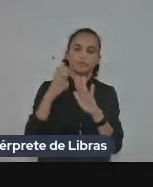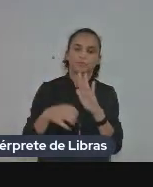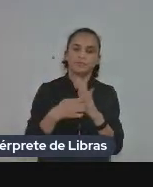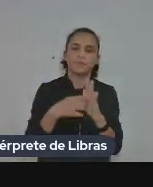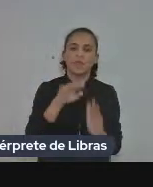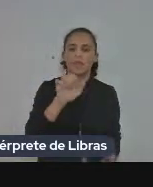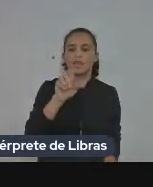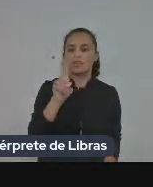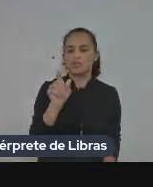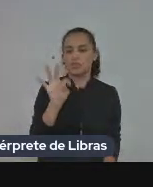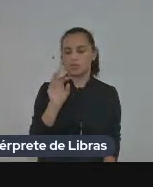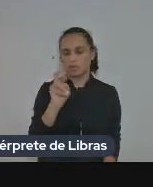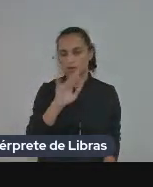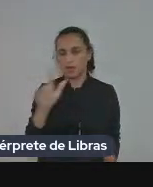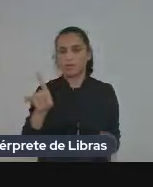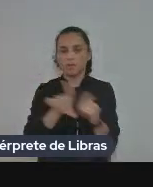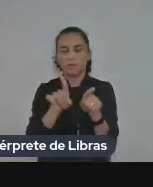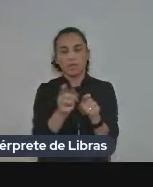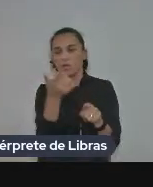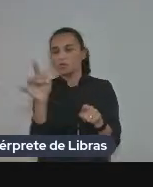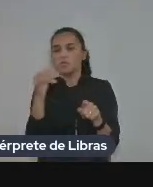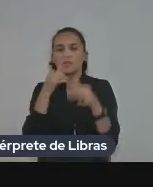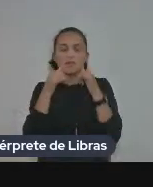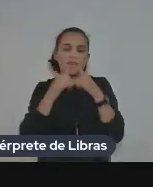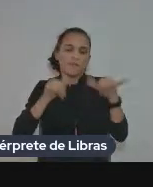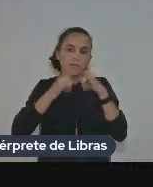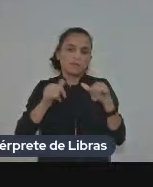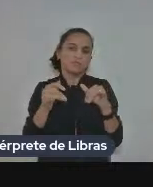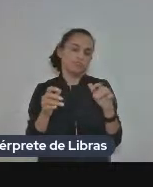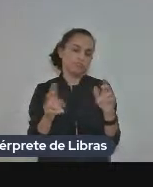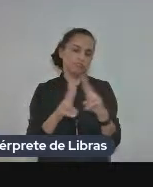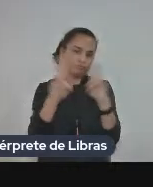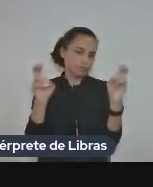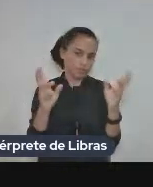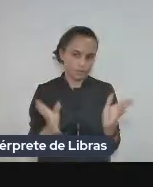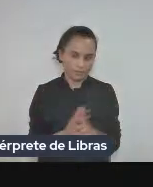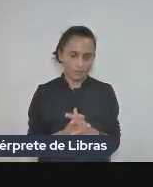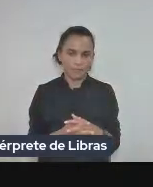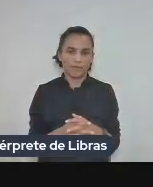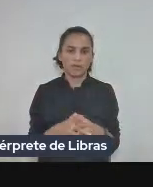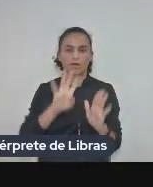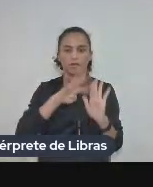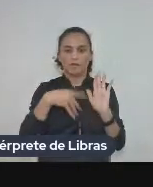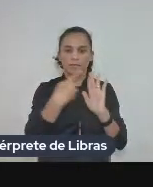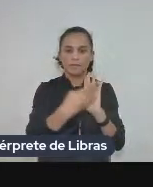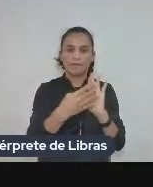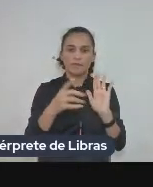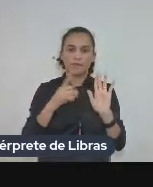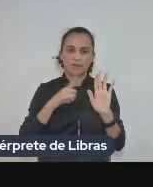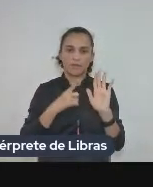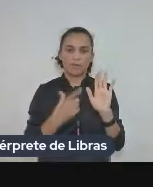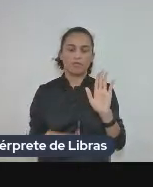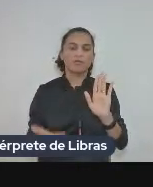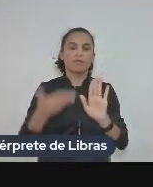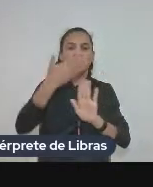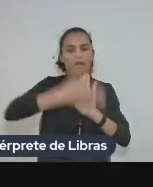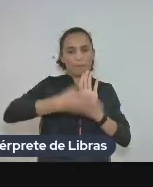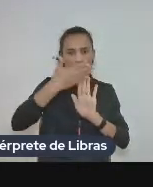e também outras informações então nessa primeira tabela a gente tem algumas informações contidas na capa